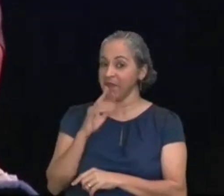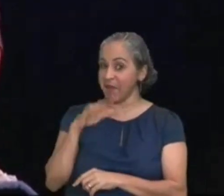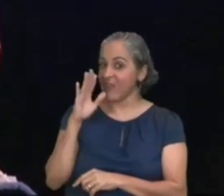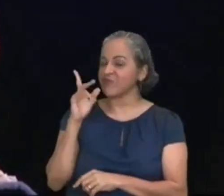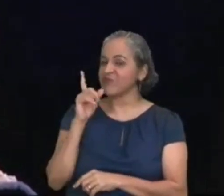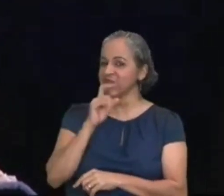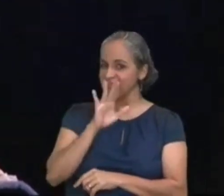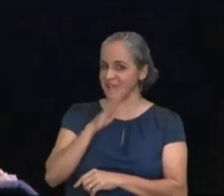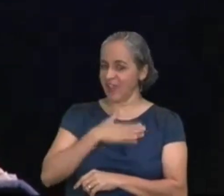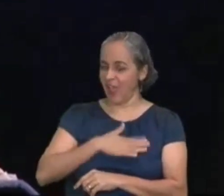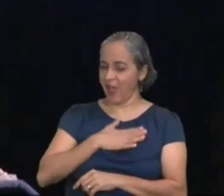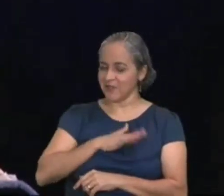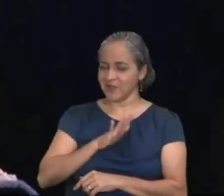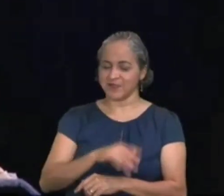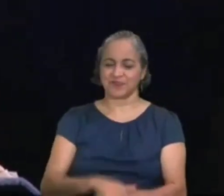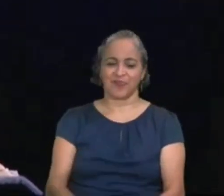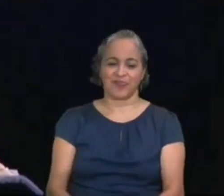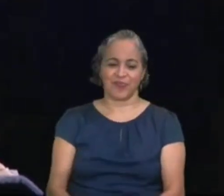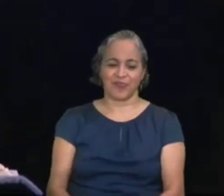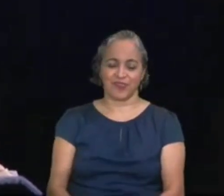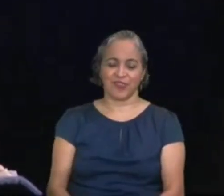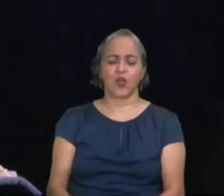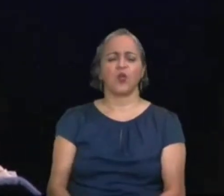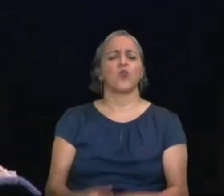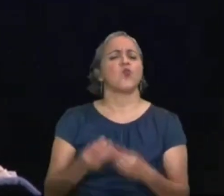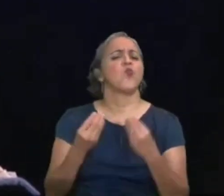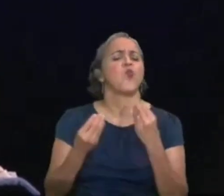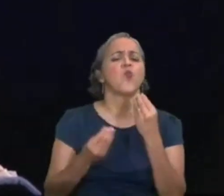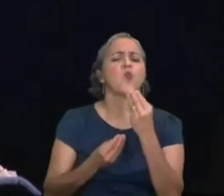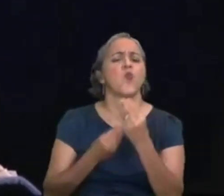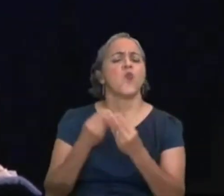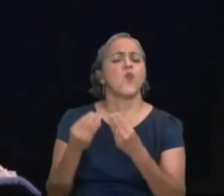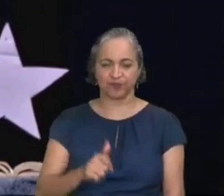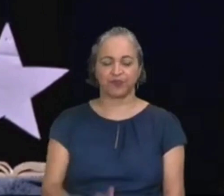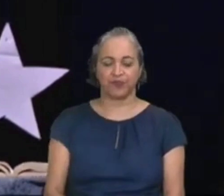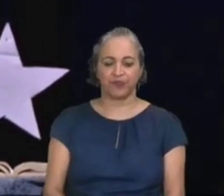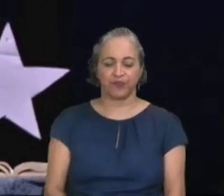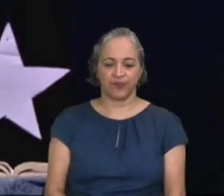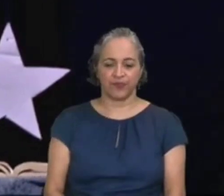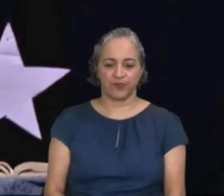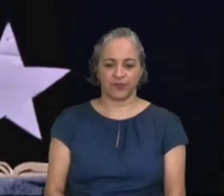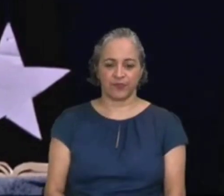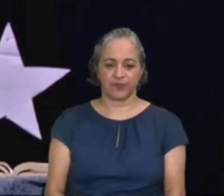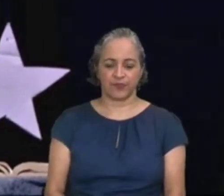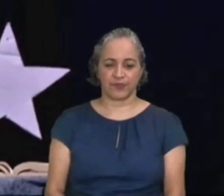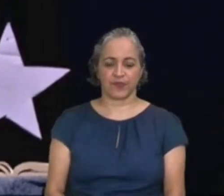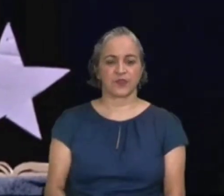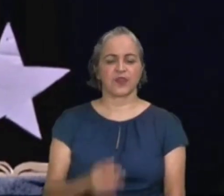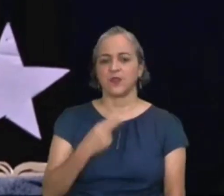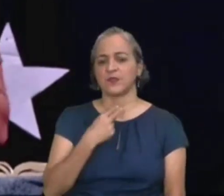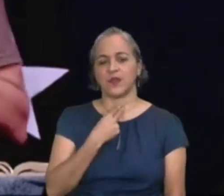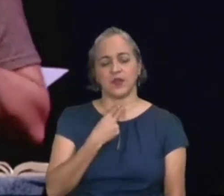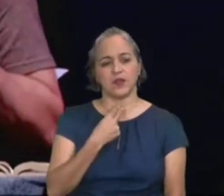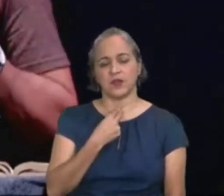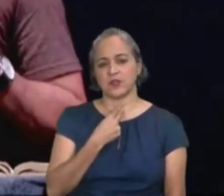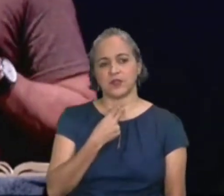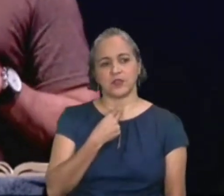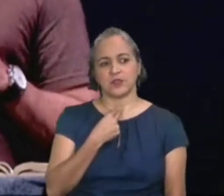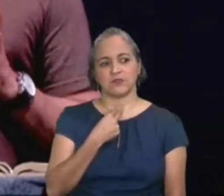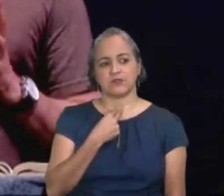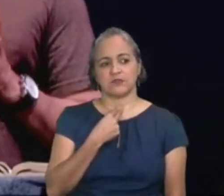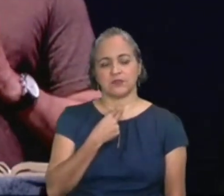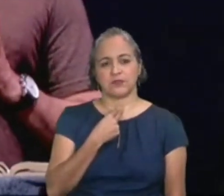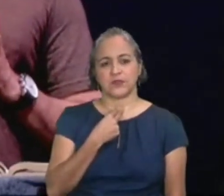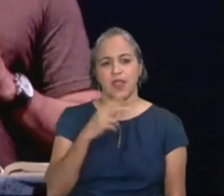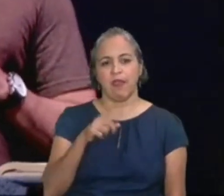vai mais fundo, como, posso conhecer, a Deus, não pode ser, superficial,